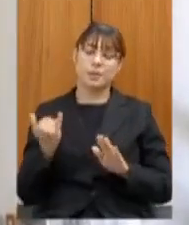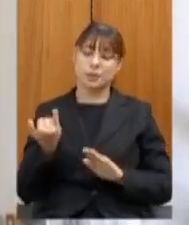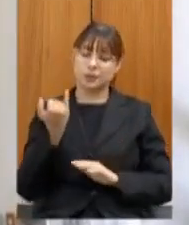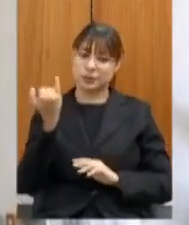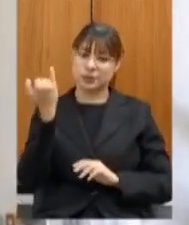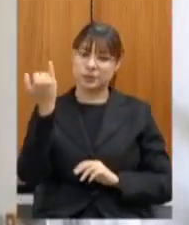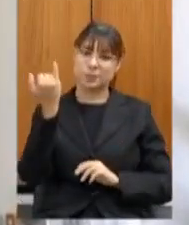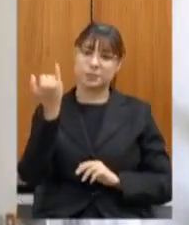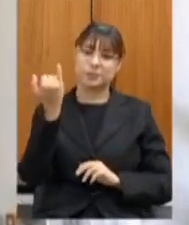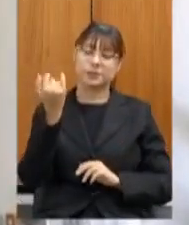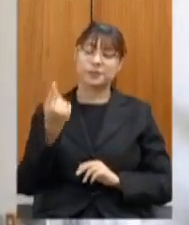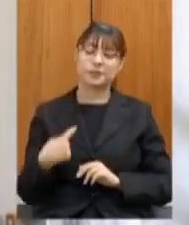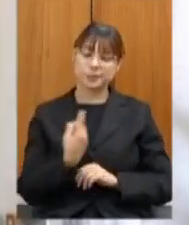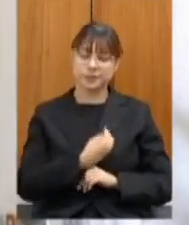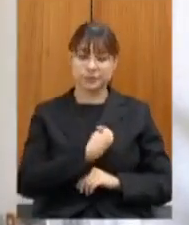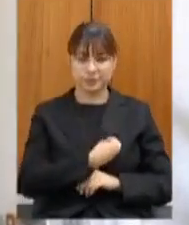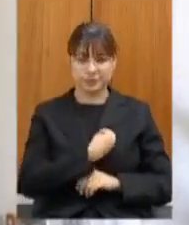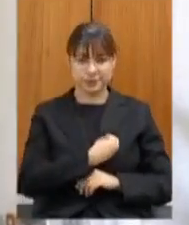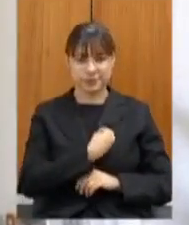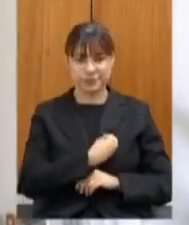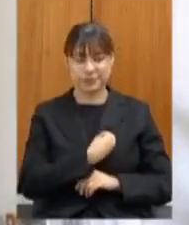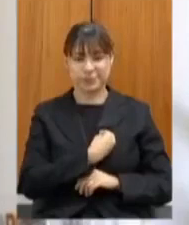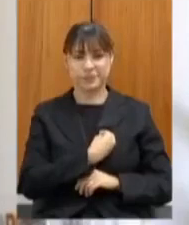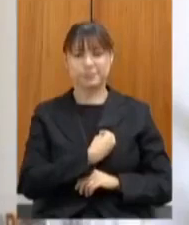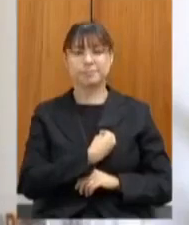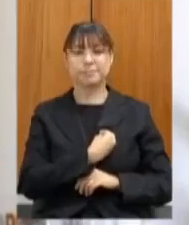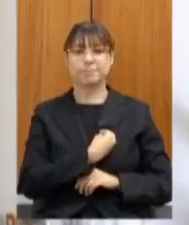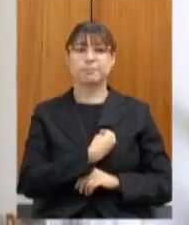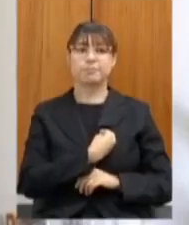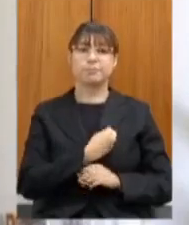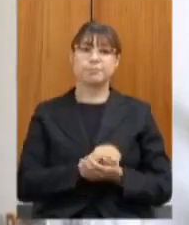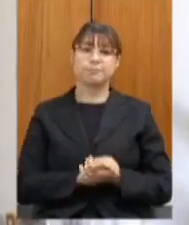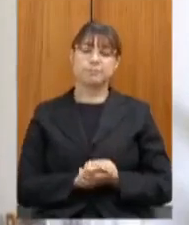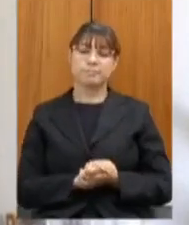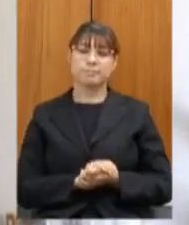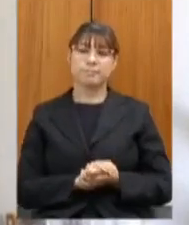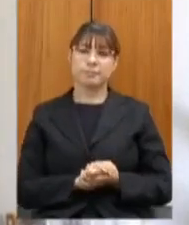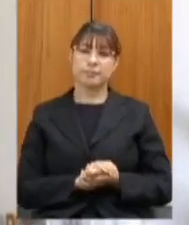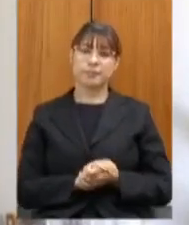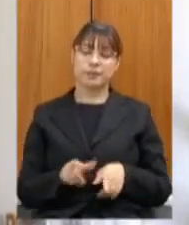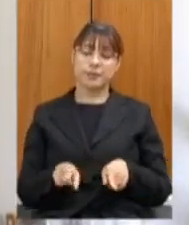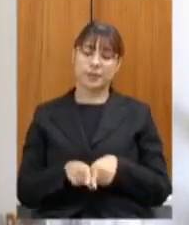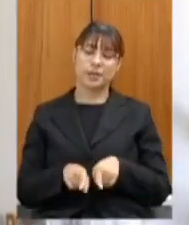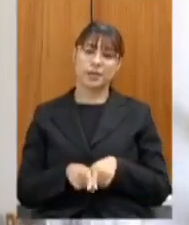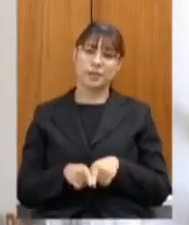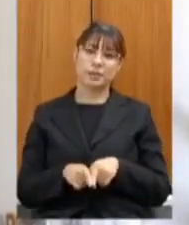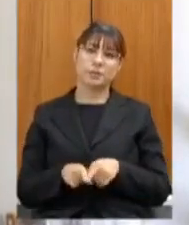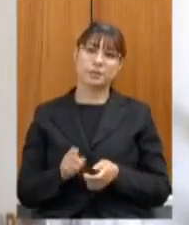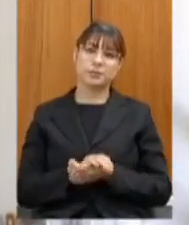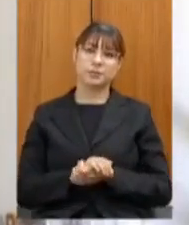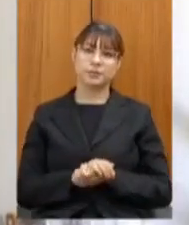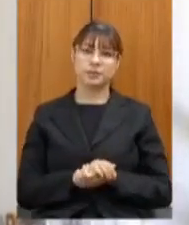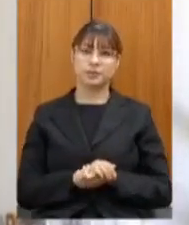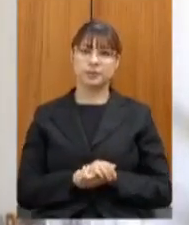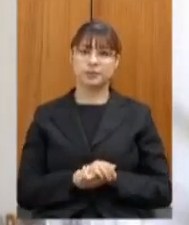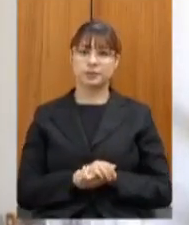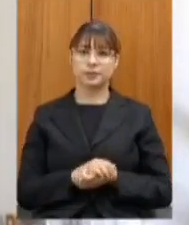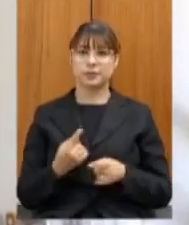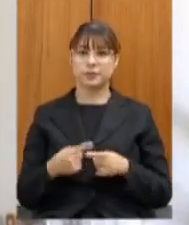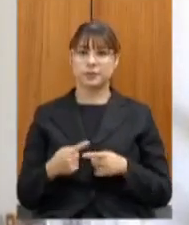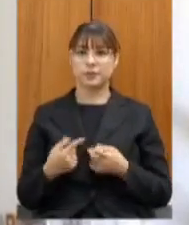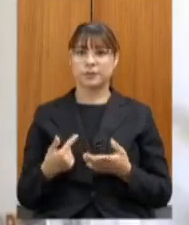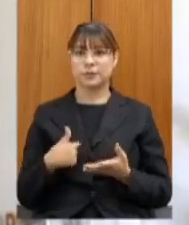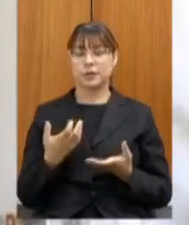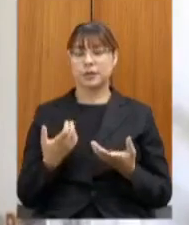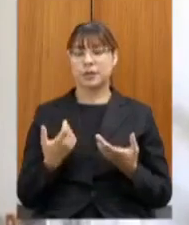a gente participe não deixe mesmo porque eu tenho uma uma fala